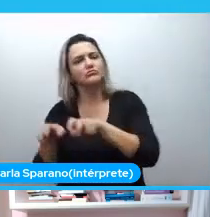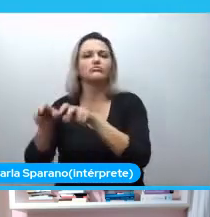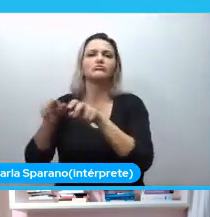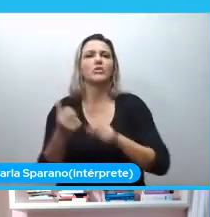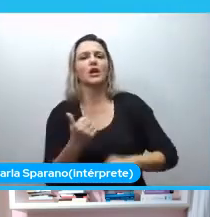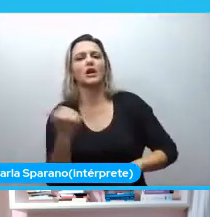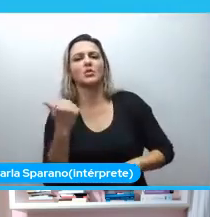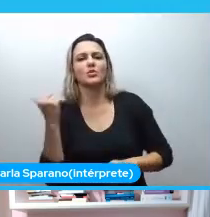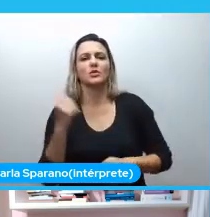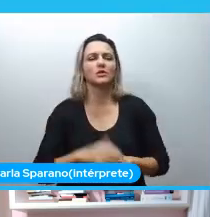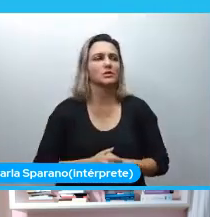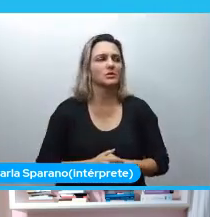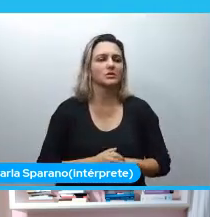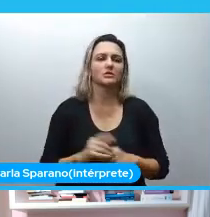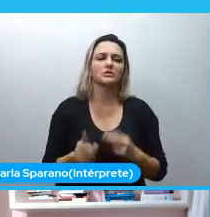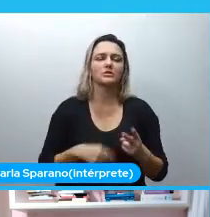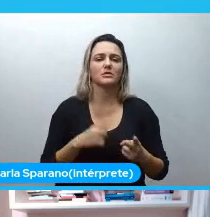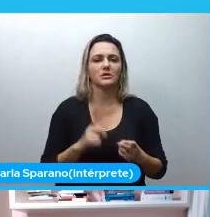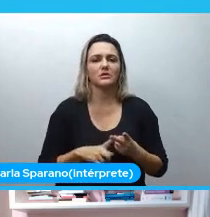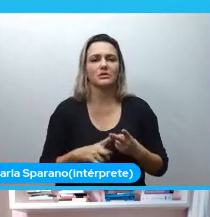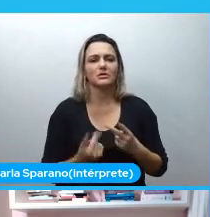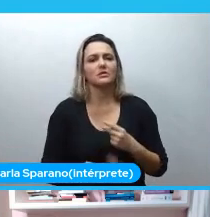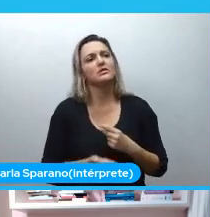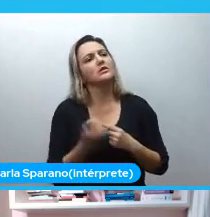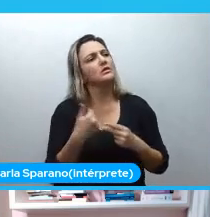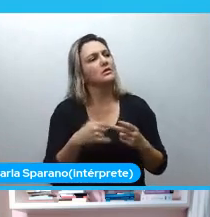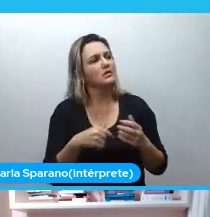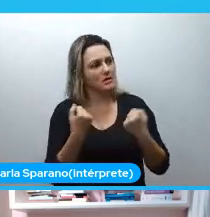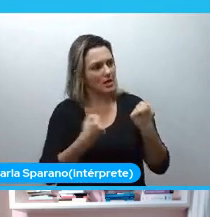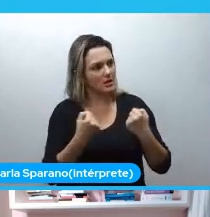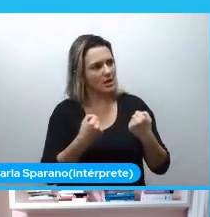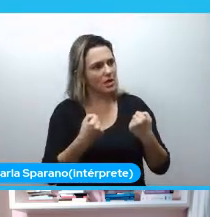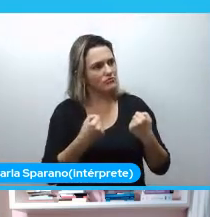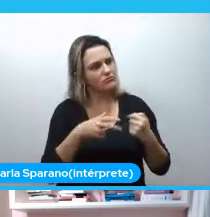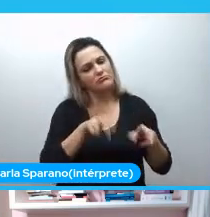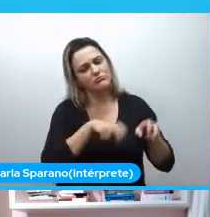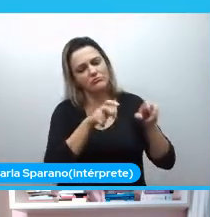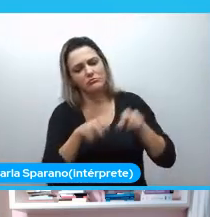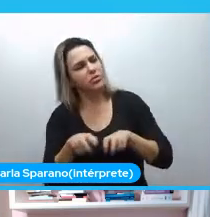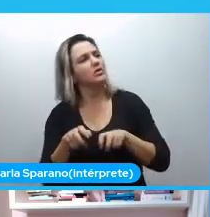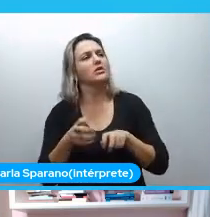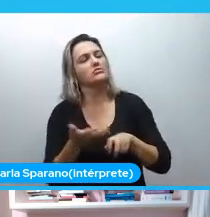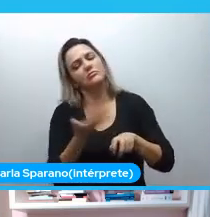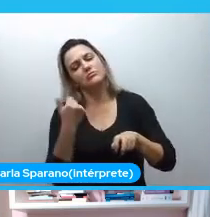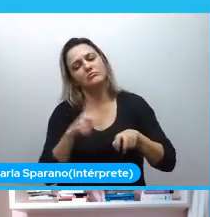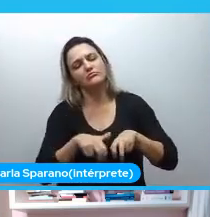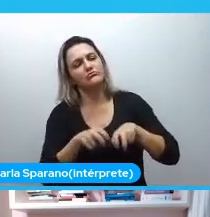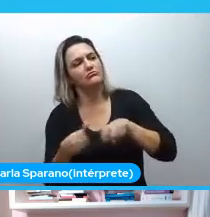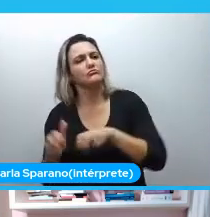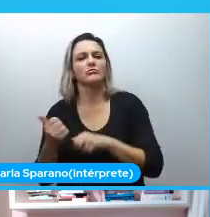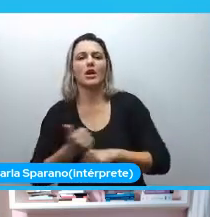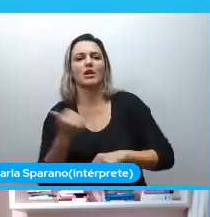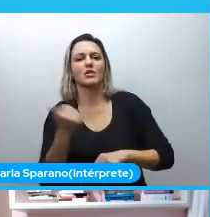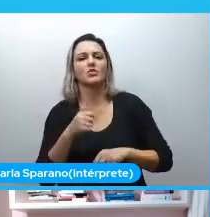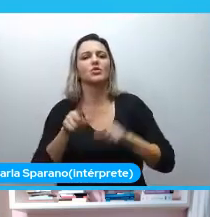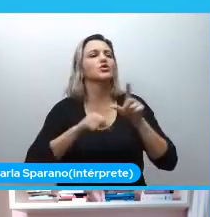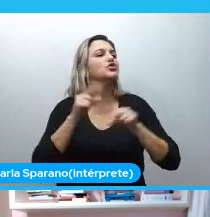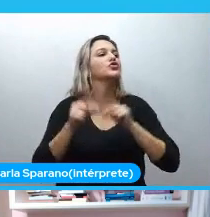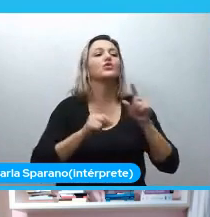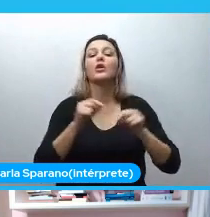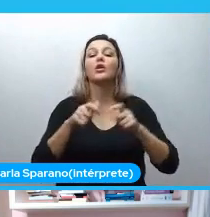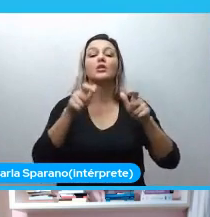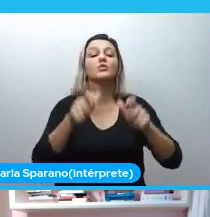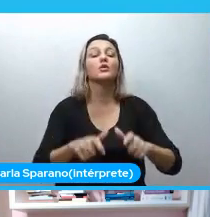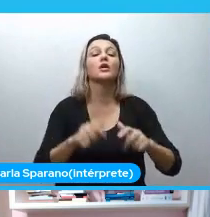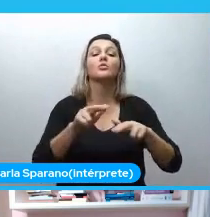aqui, quem ia de carro, pegava outras pessoas de um caminho, a gente começou a escolher os locais em função da mobilidade,